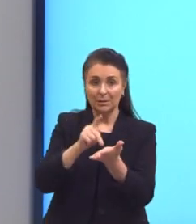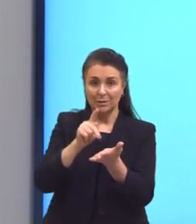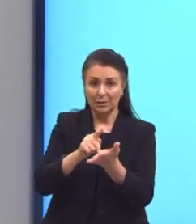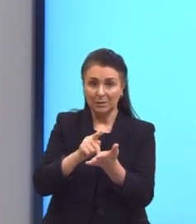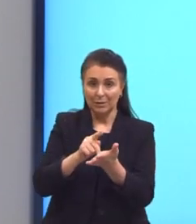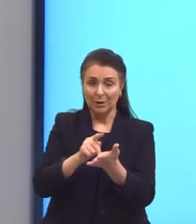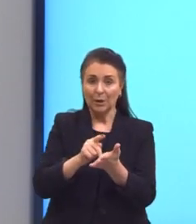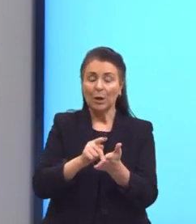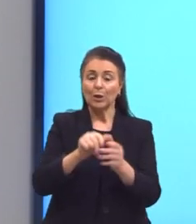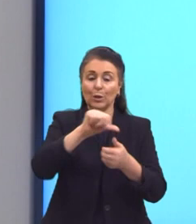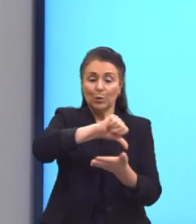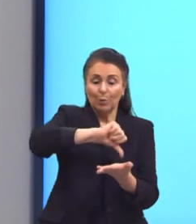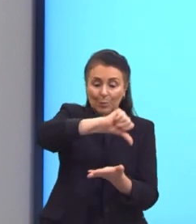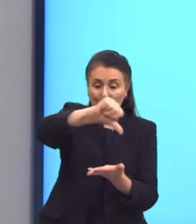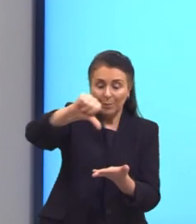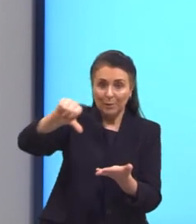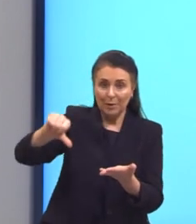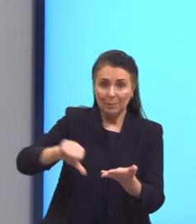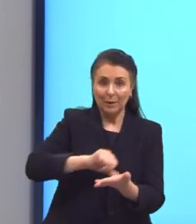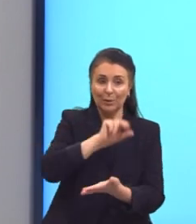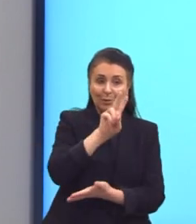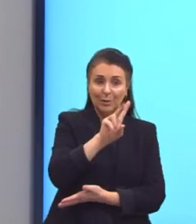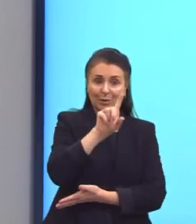,5 centímetros.